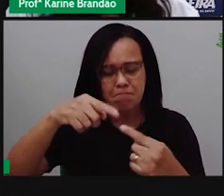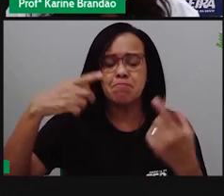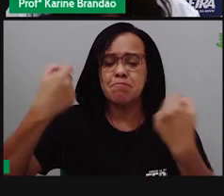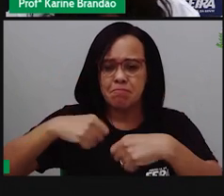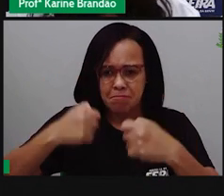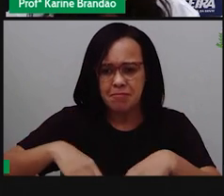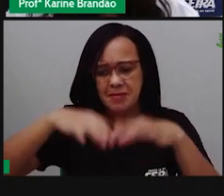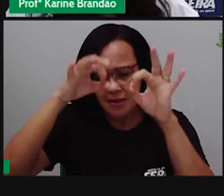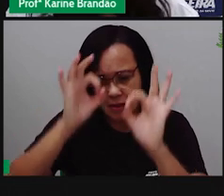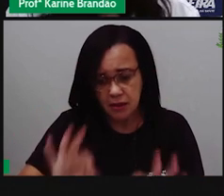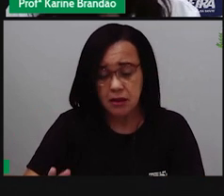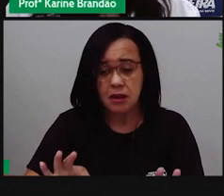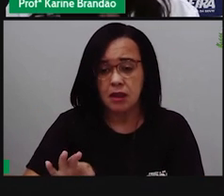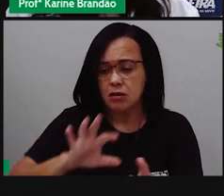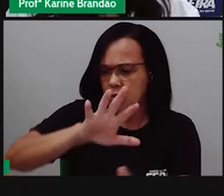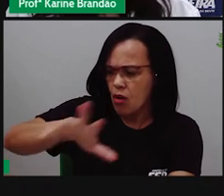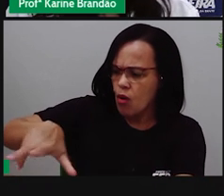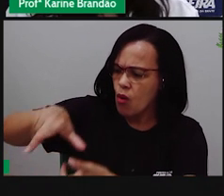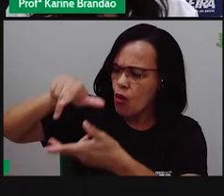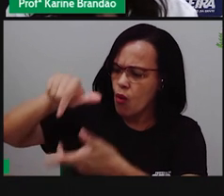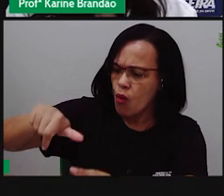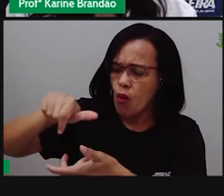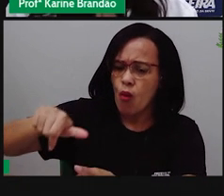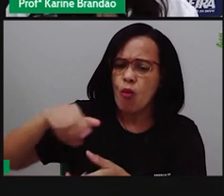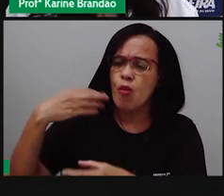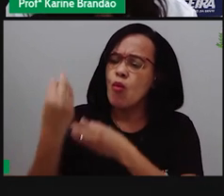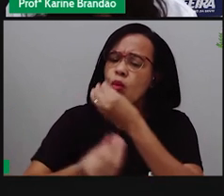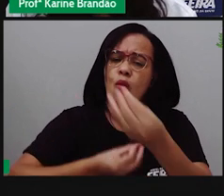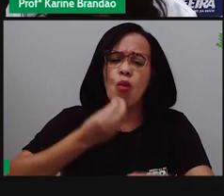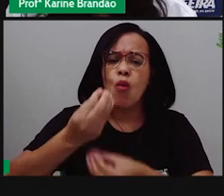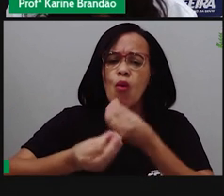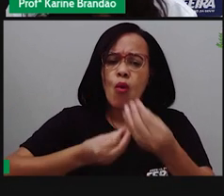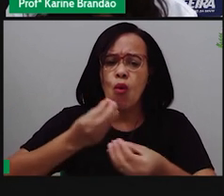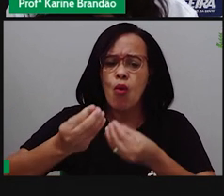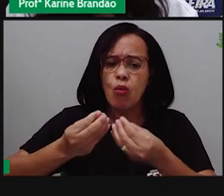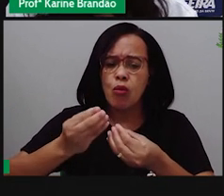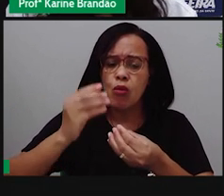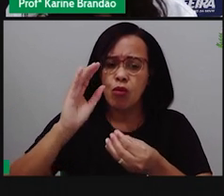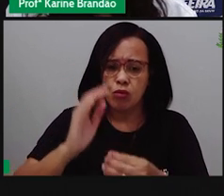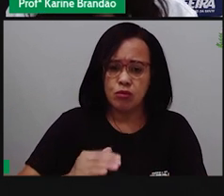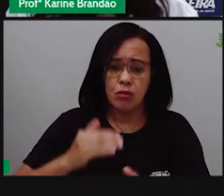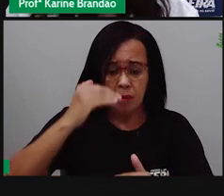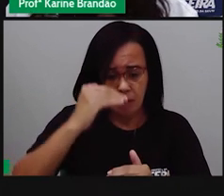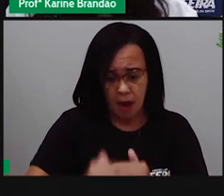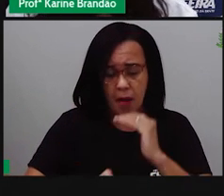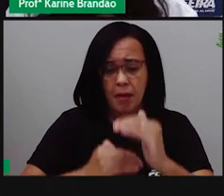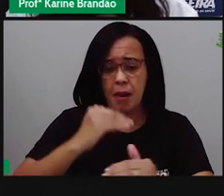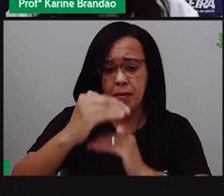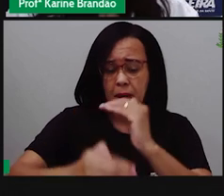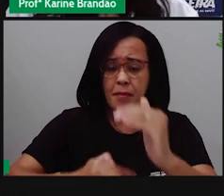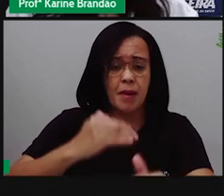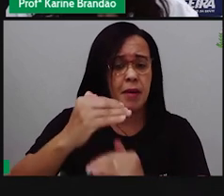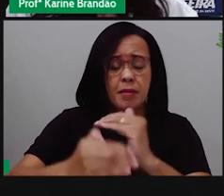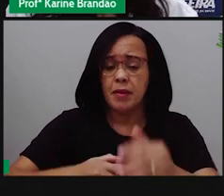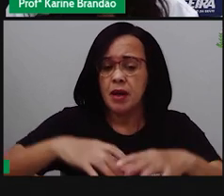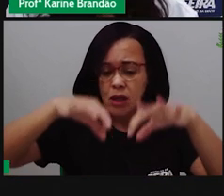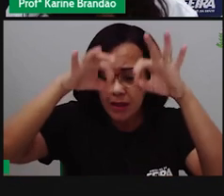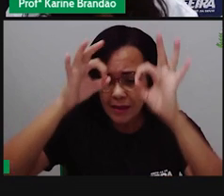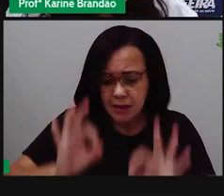eu vivo, que nós vivemos, possa ser cada dia mais equidade, mais justo,